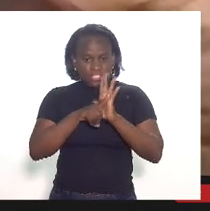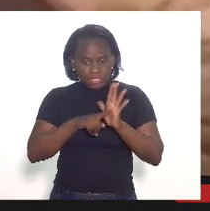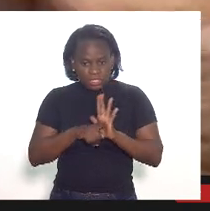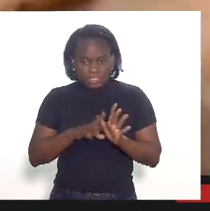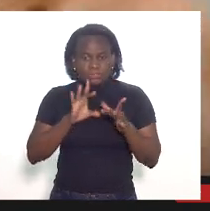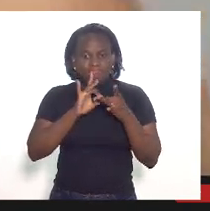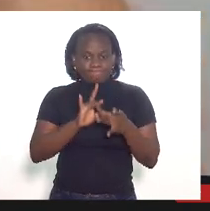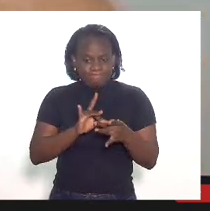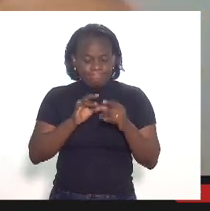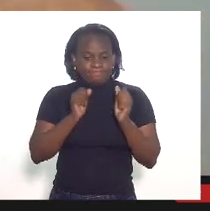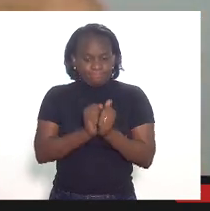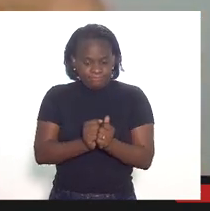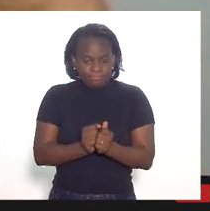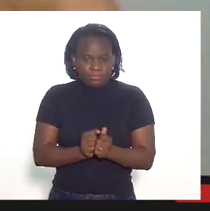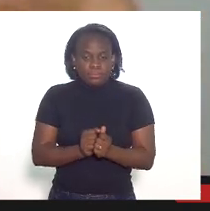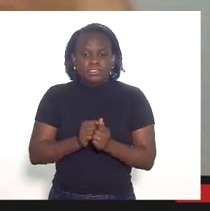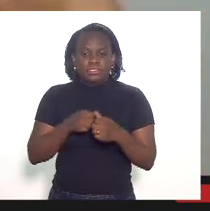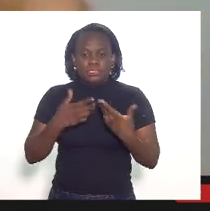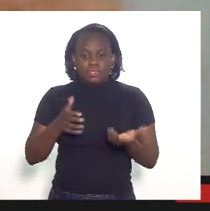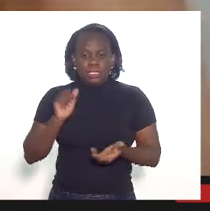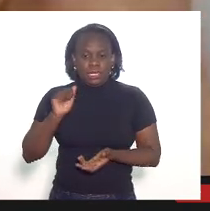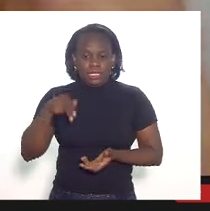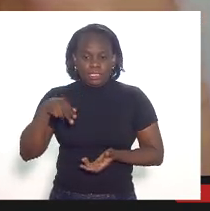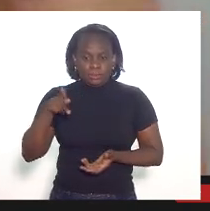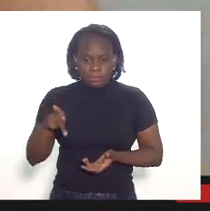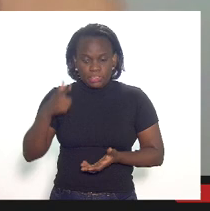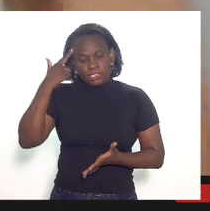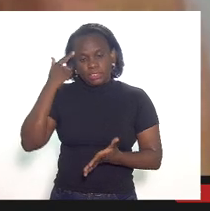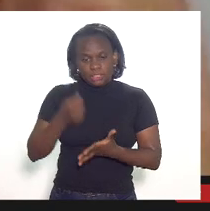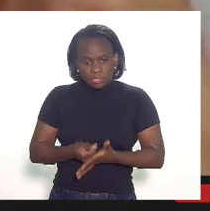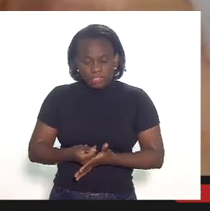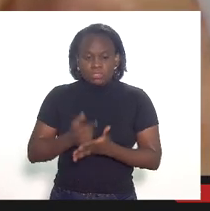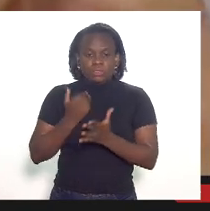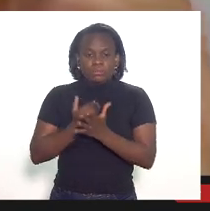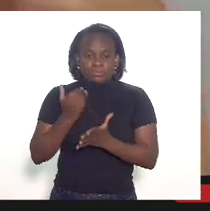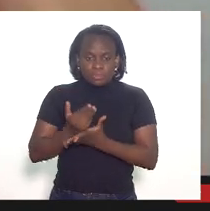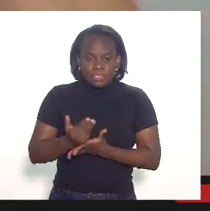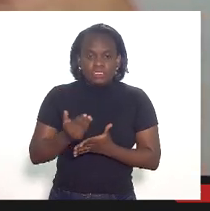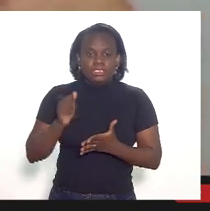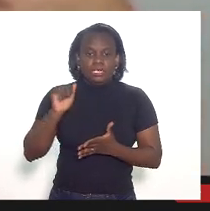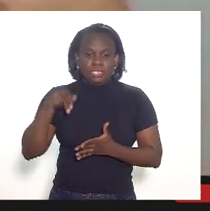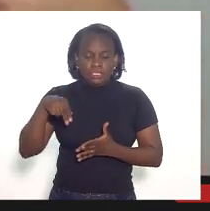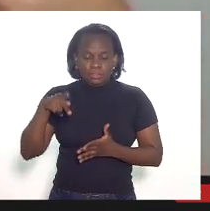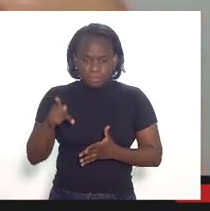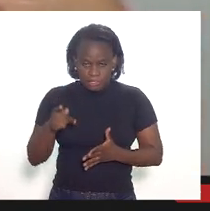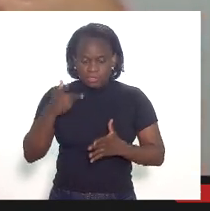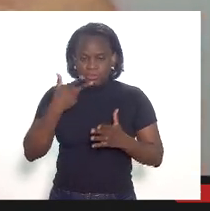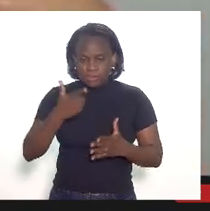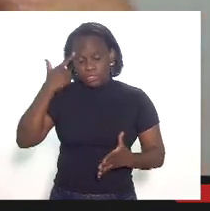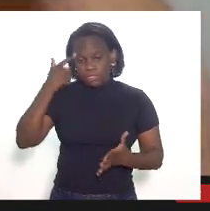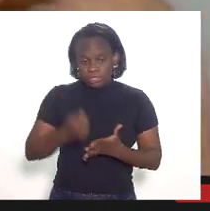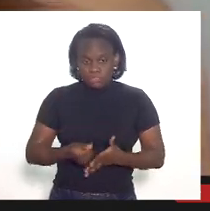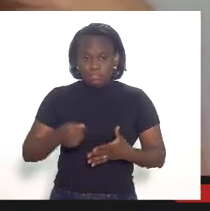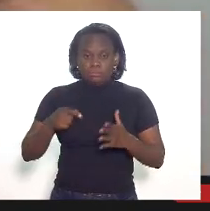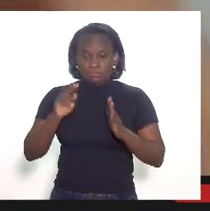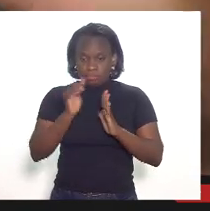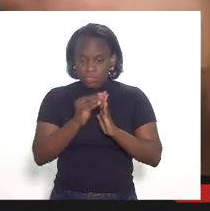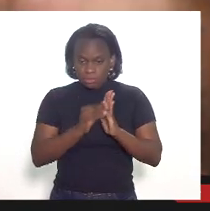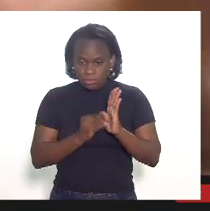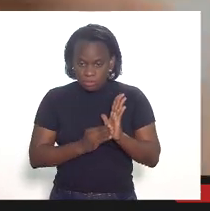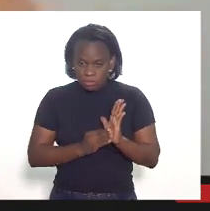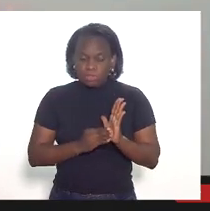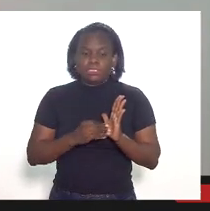amarrada então o que a ANP determinou a lei determinou a ANP estabeleceu como resoluções nós estamos